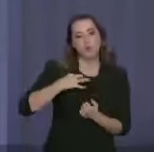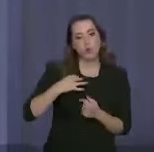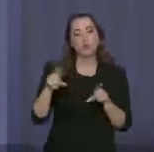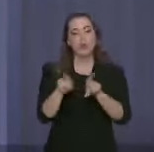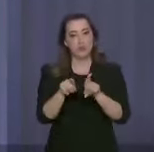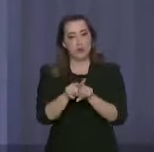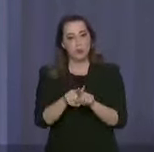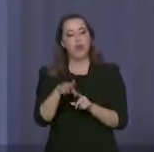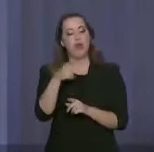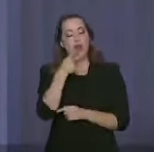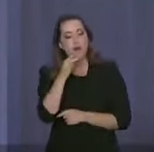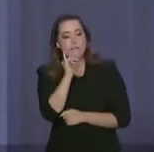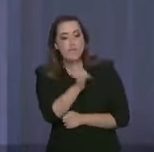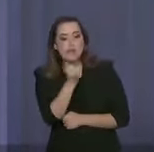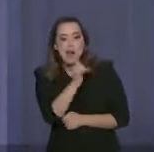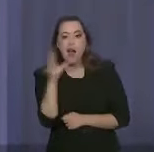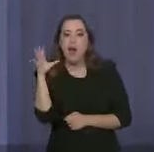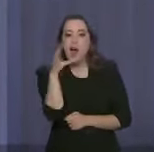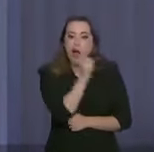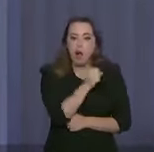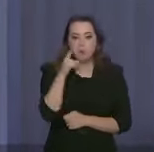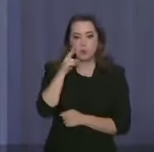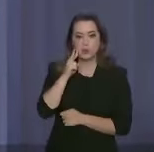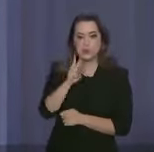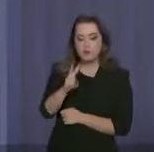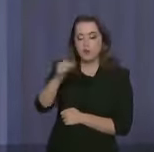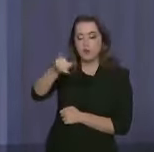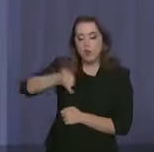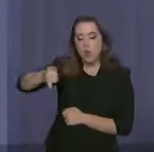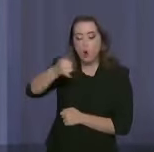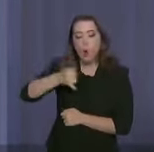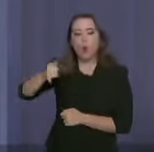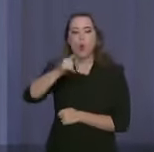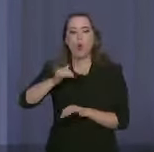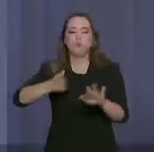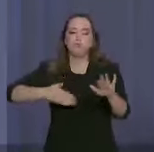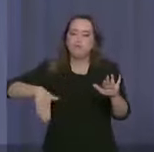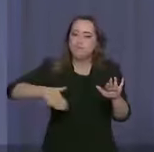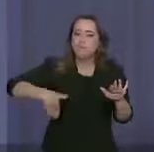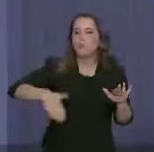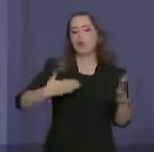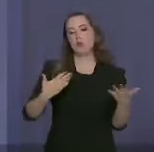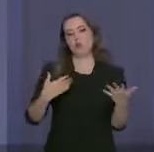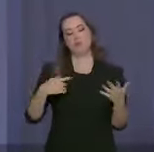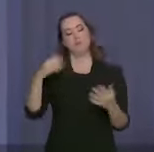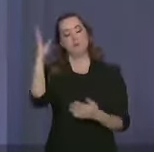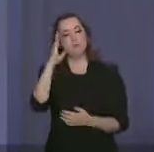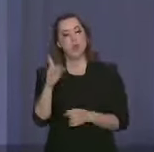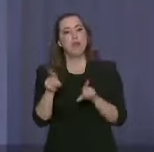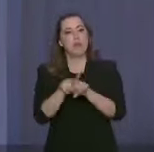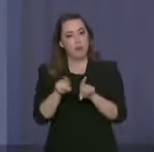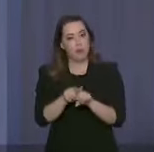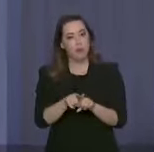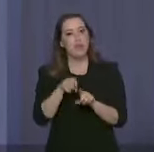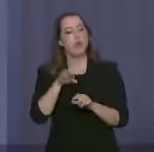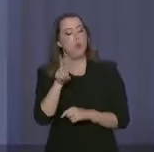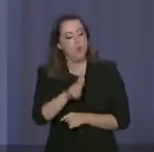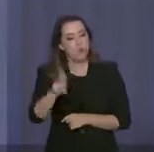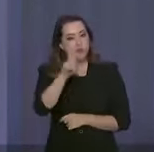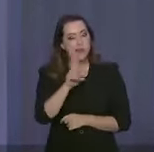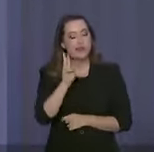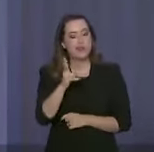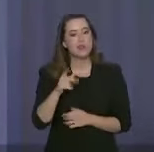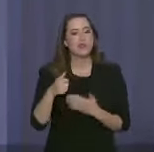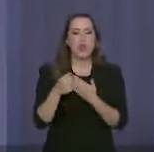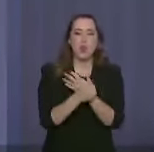importância de comunicar com a máxima brevidade as autoridades sobre o surgimento de novos pontos de óleo na costa brasileira e, ainda, o imprescindível